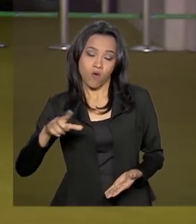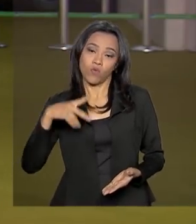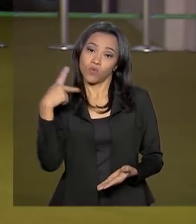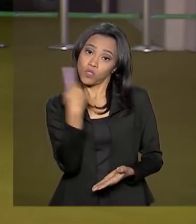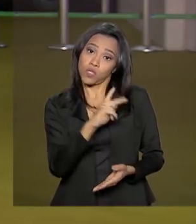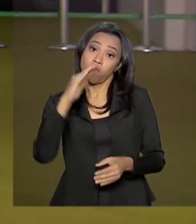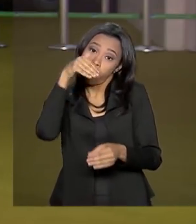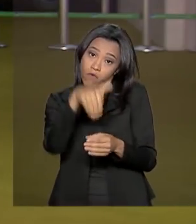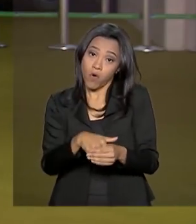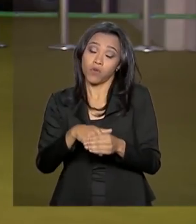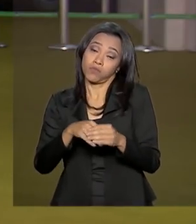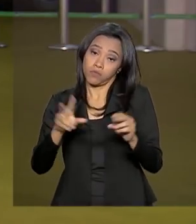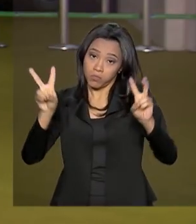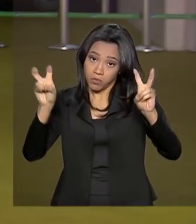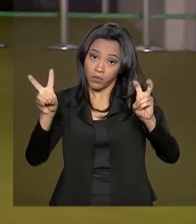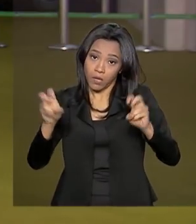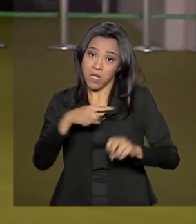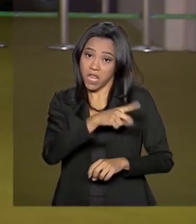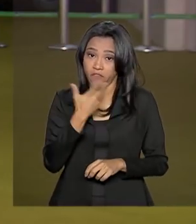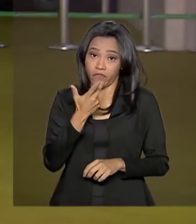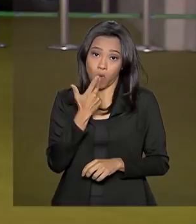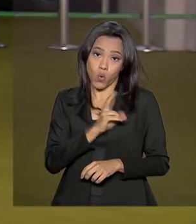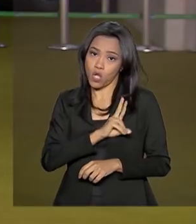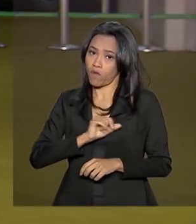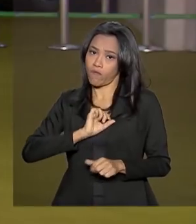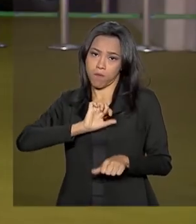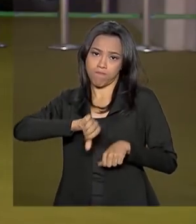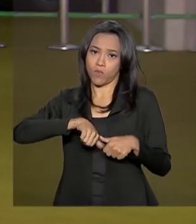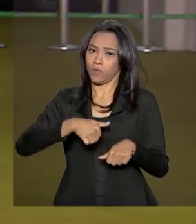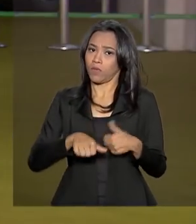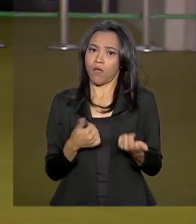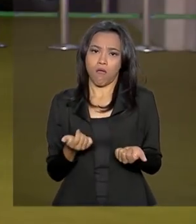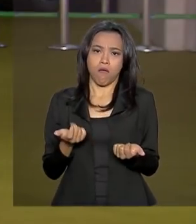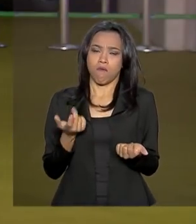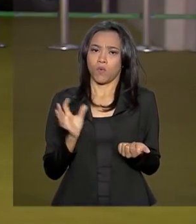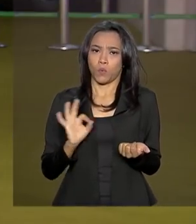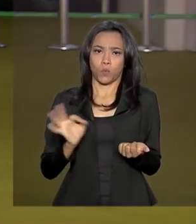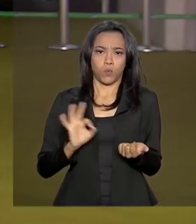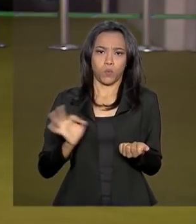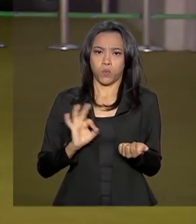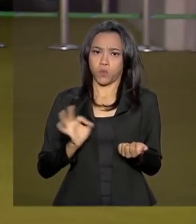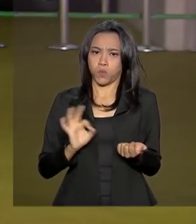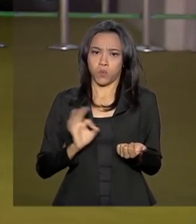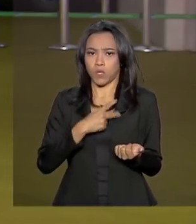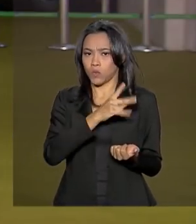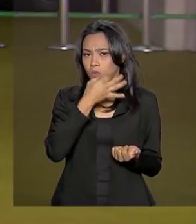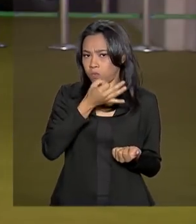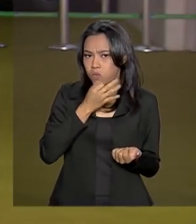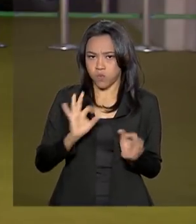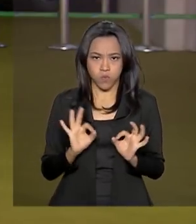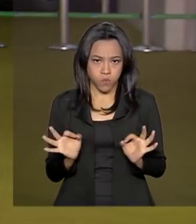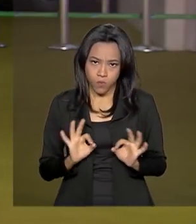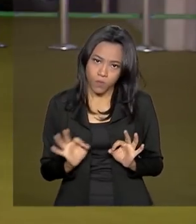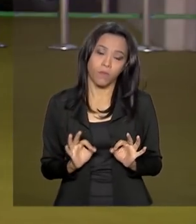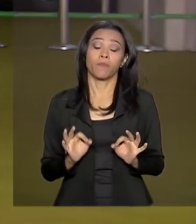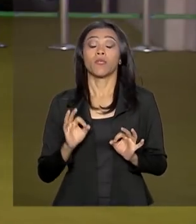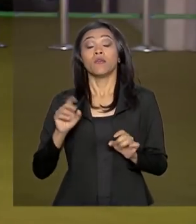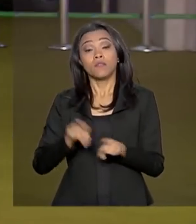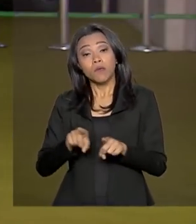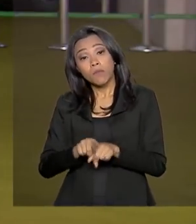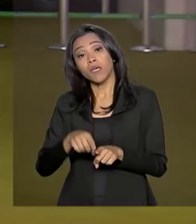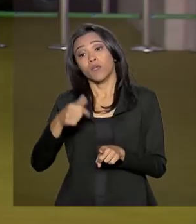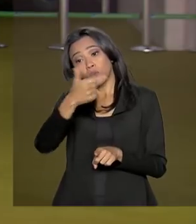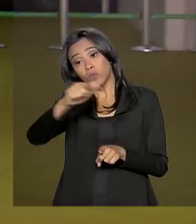sobre a matéria. Ele já adiantou que não vai fazer alterações estruturais em seu parecer. E, depois disso, os deputados